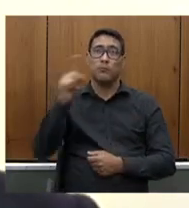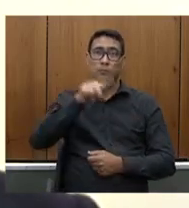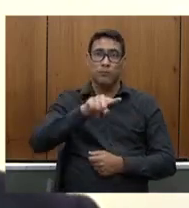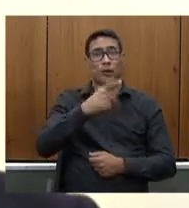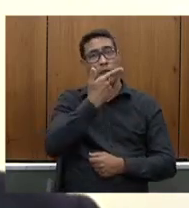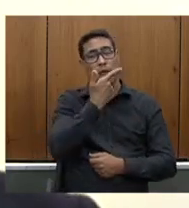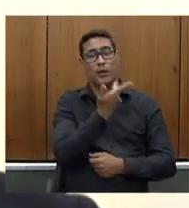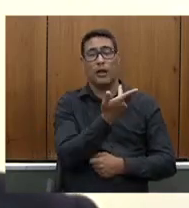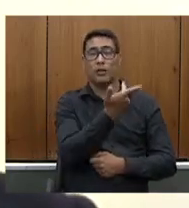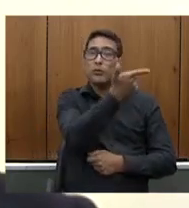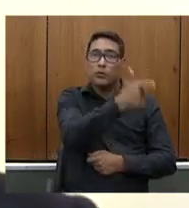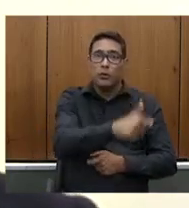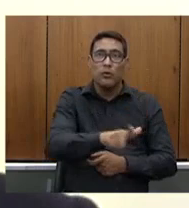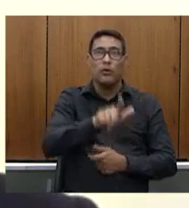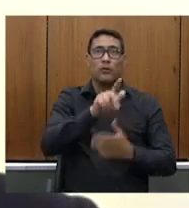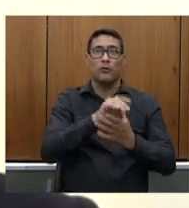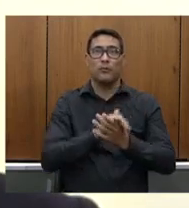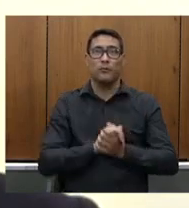o uso da palavra